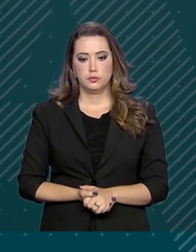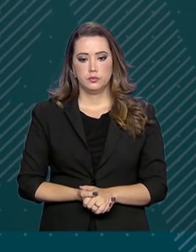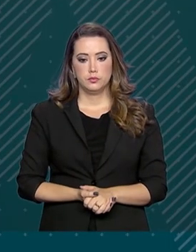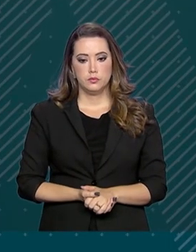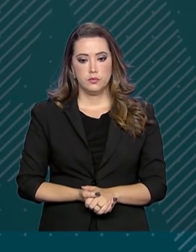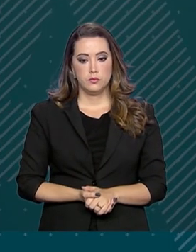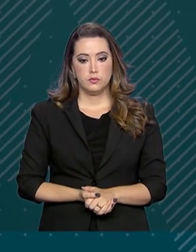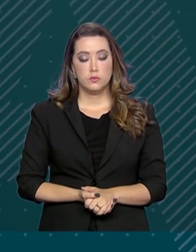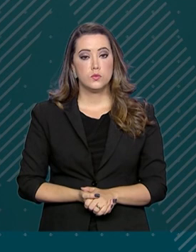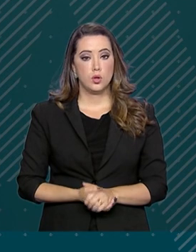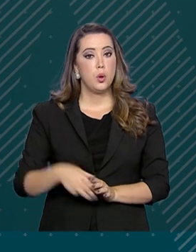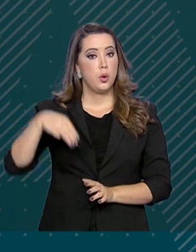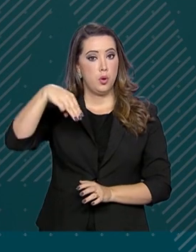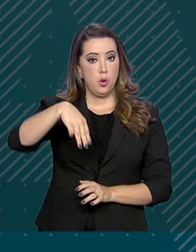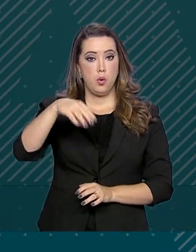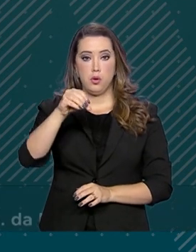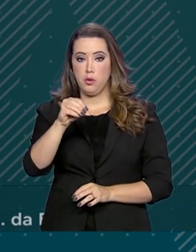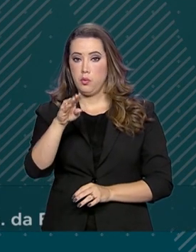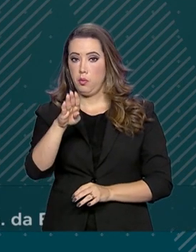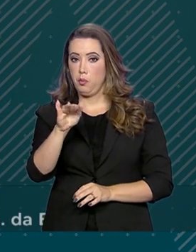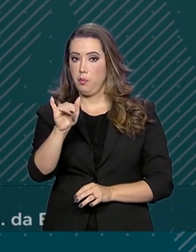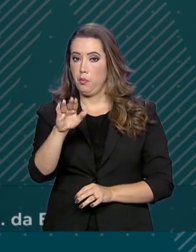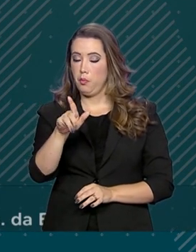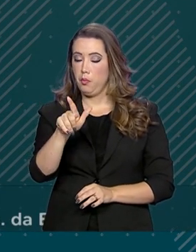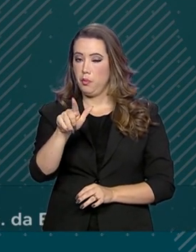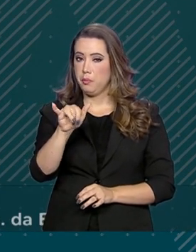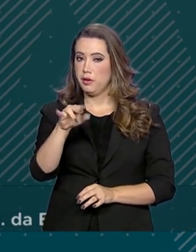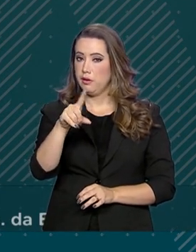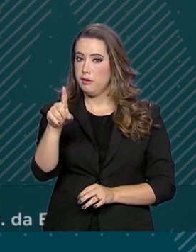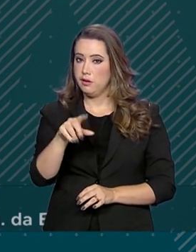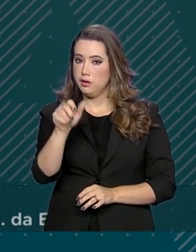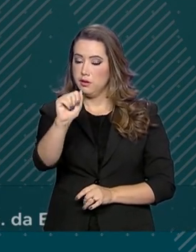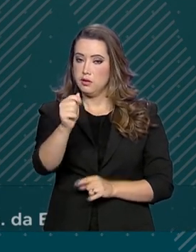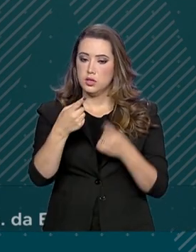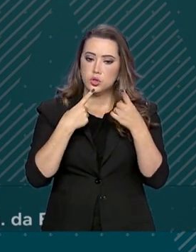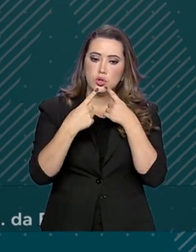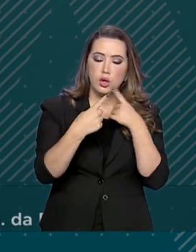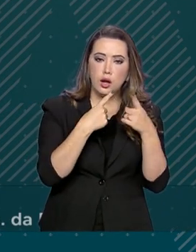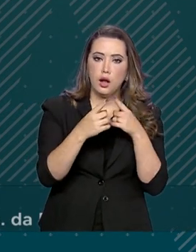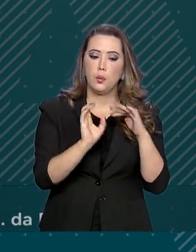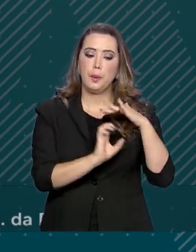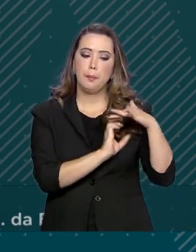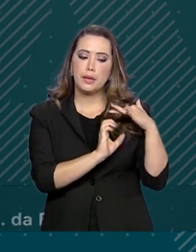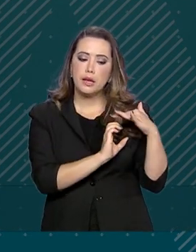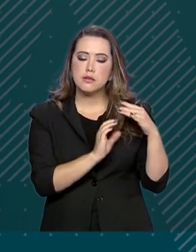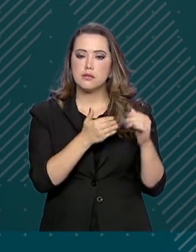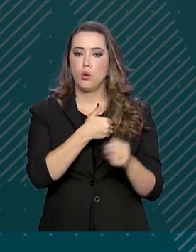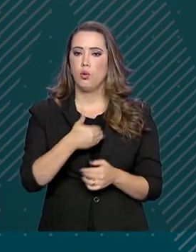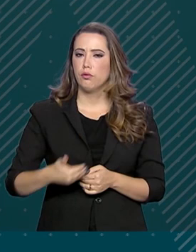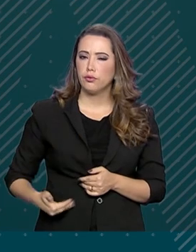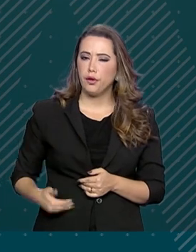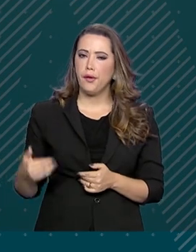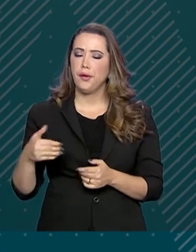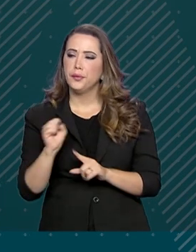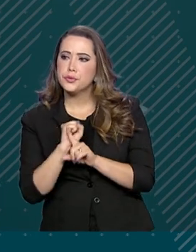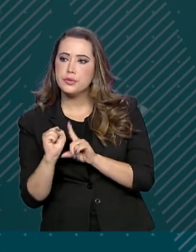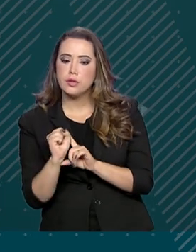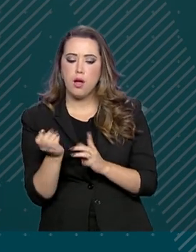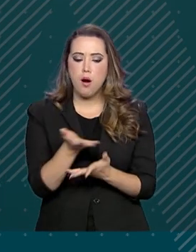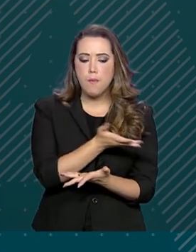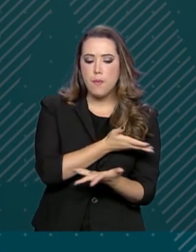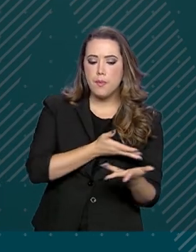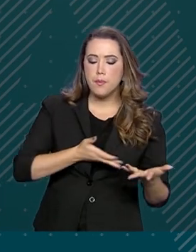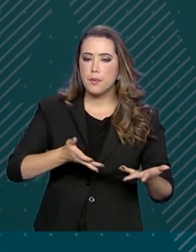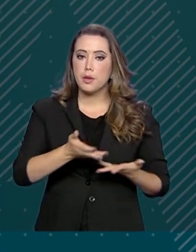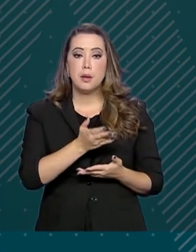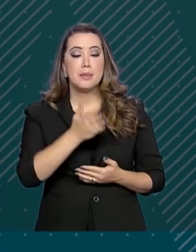O Mobiliza é um canal de diálogo exatamente entre empresários, governo e sociedade organizada para que as prioridades sejam